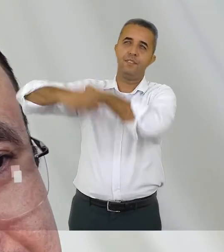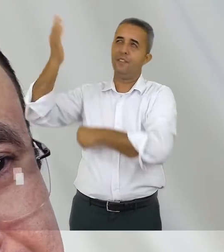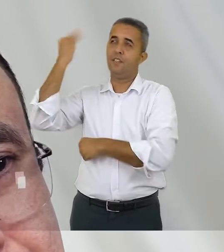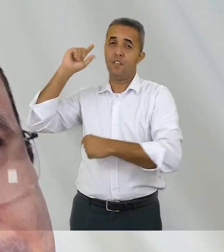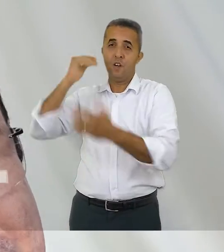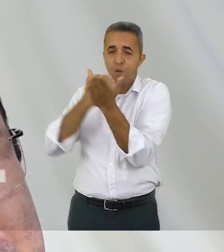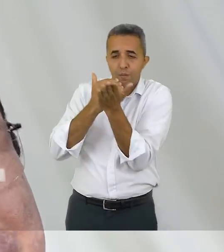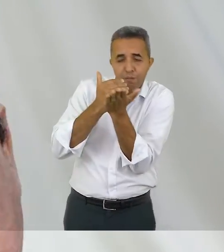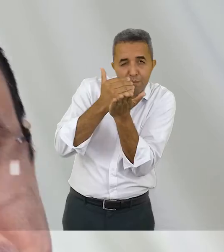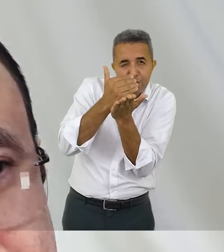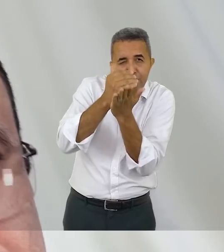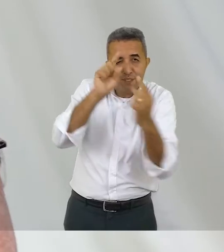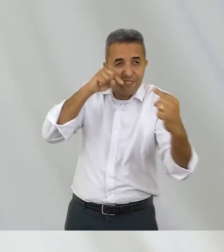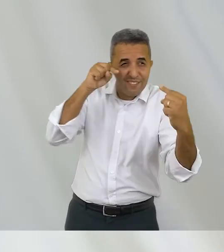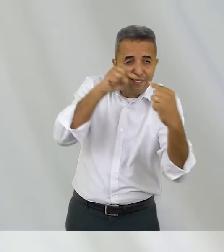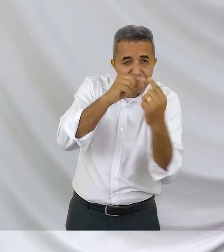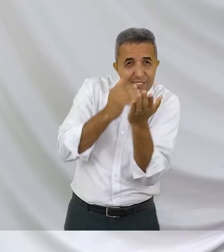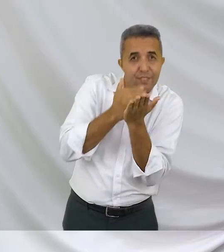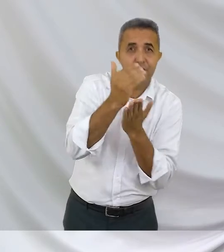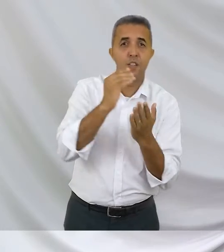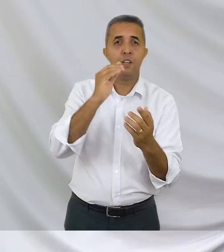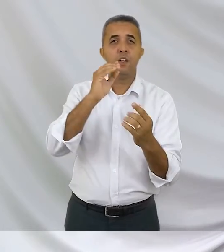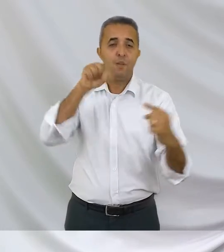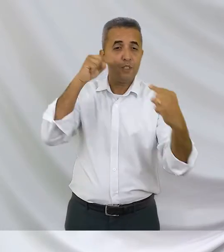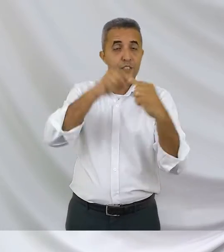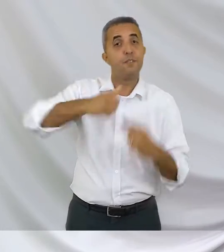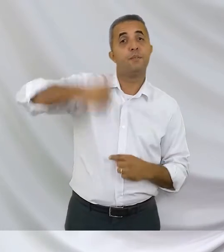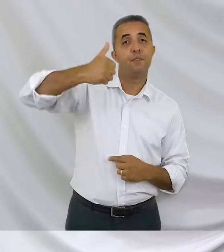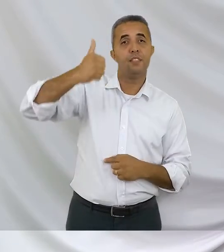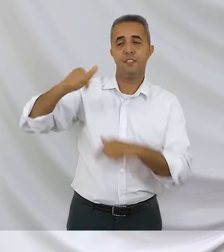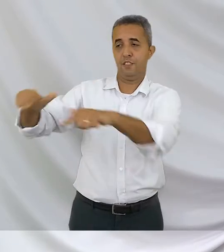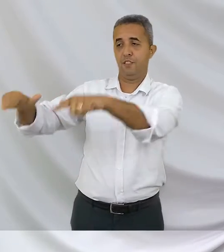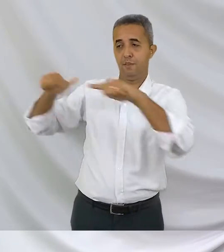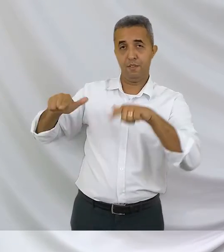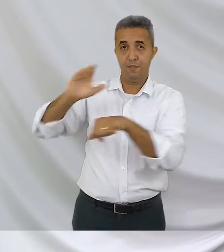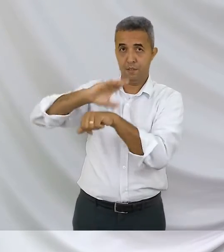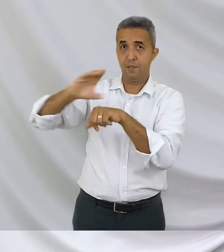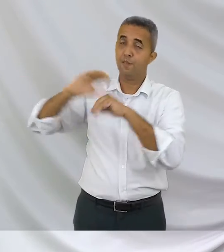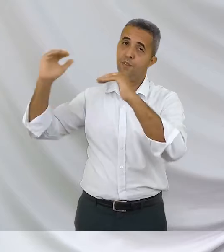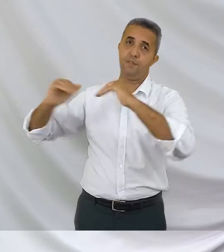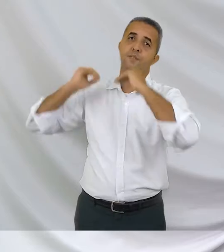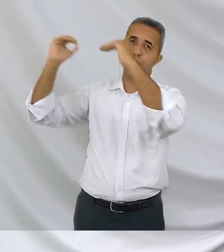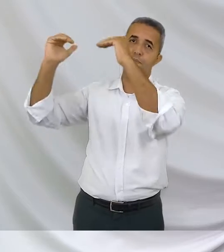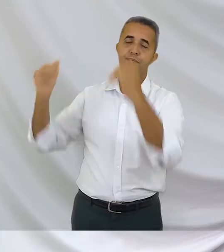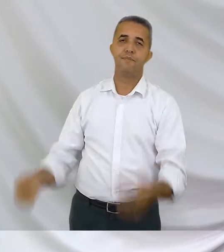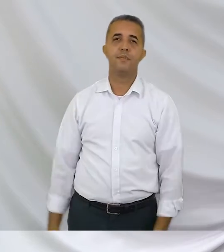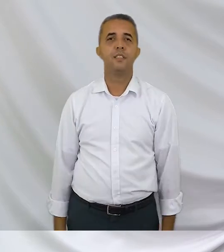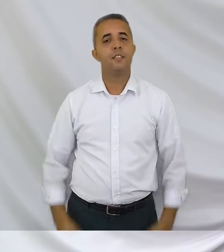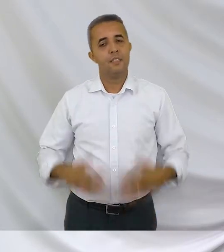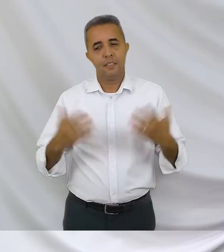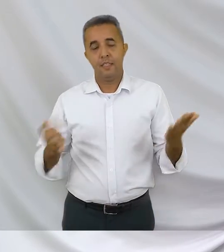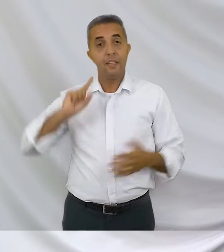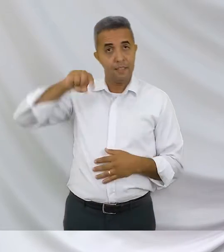ter um diploma de um curso superior. E depois o retorno desse conhecimento todo acumulado, que não pode ficar